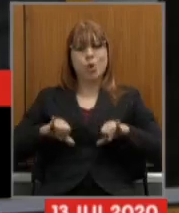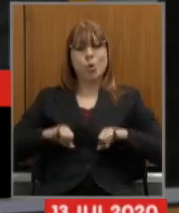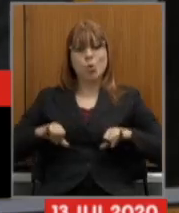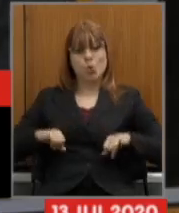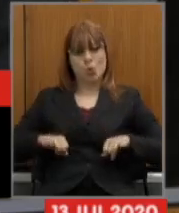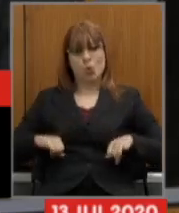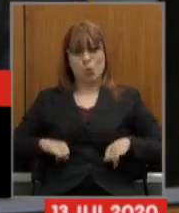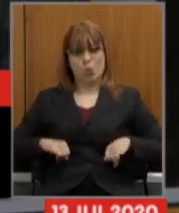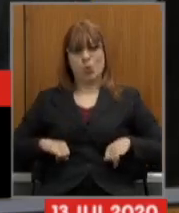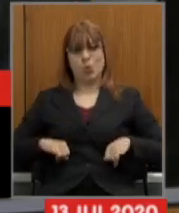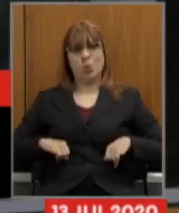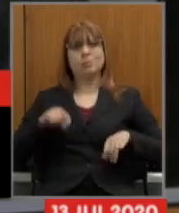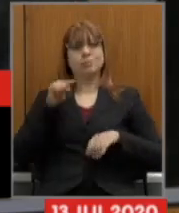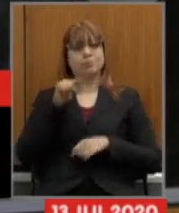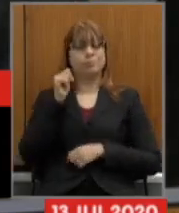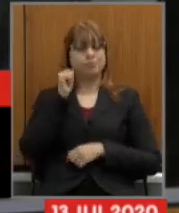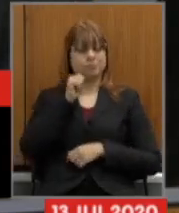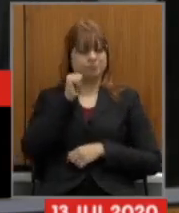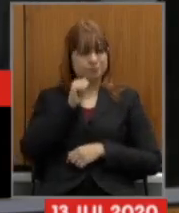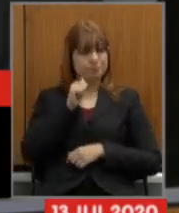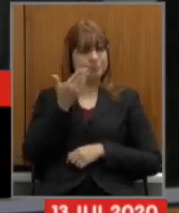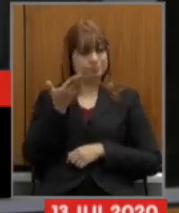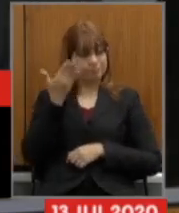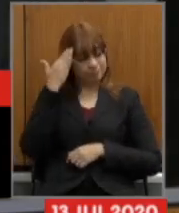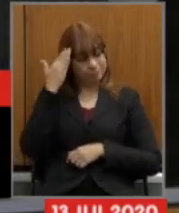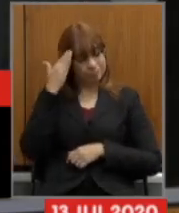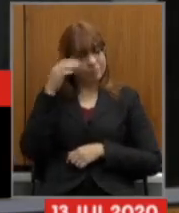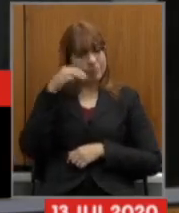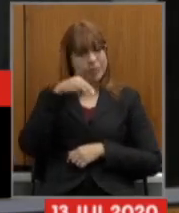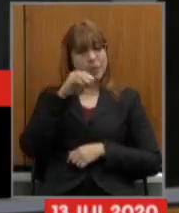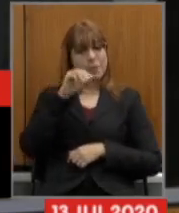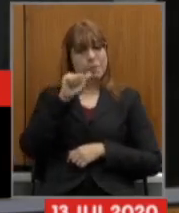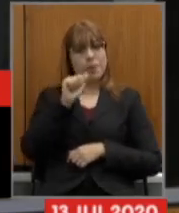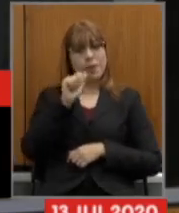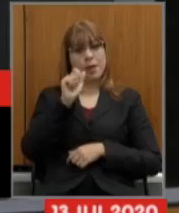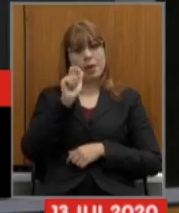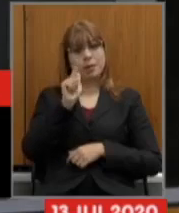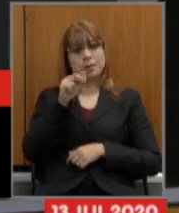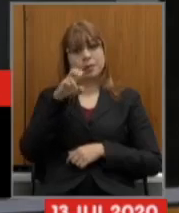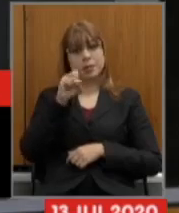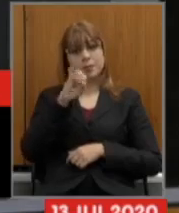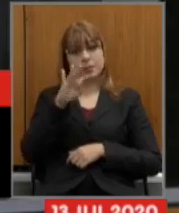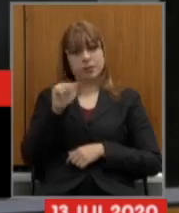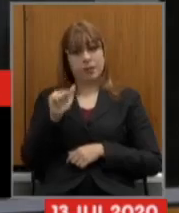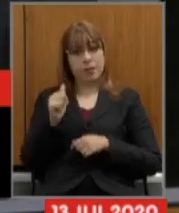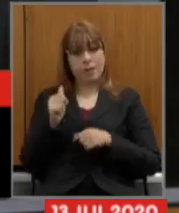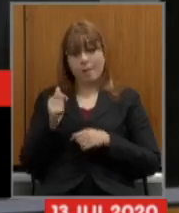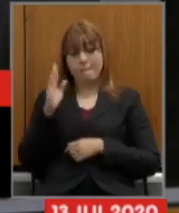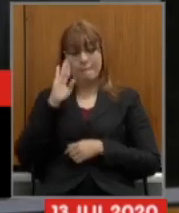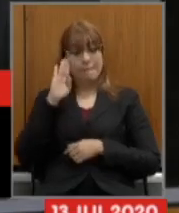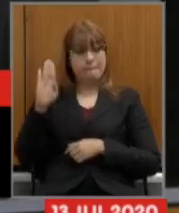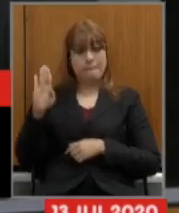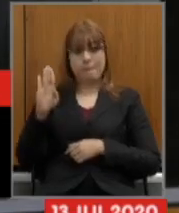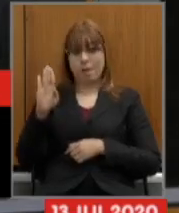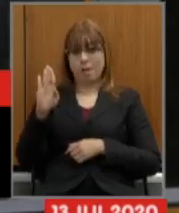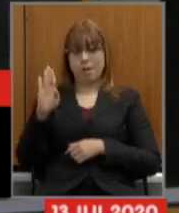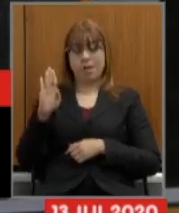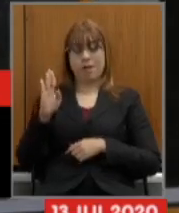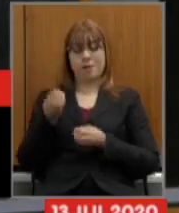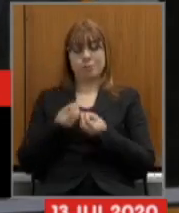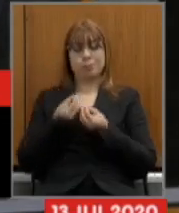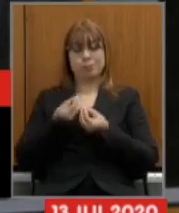sabe que a magnesita refratários é a maior empregadora de contagem então isso é só um exemplo